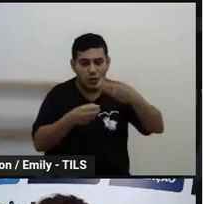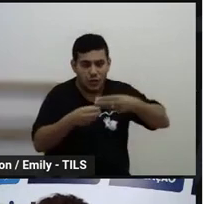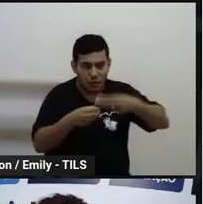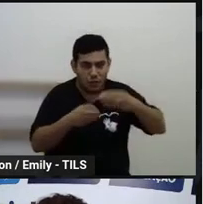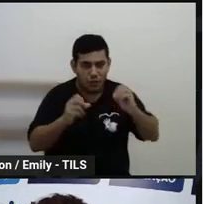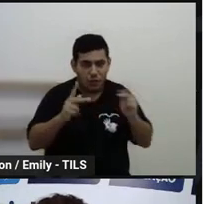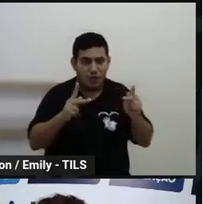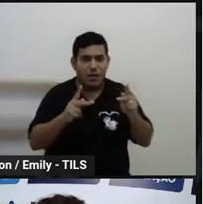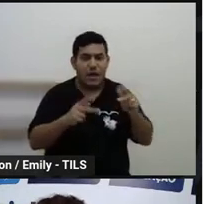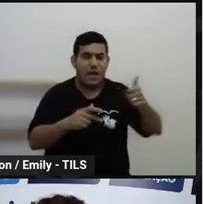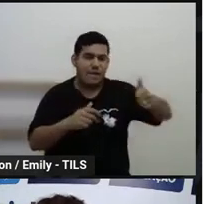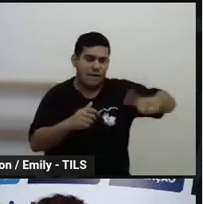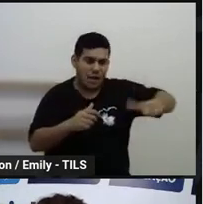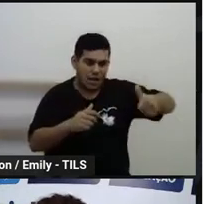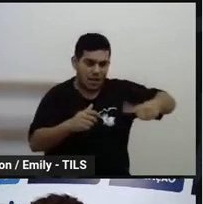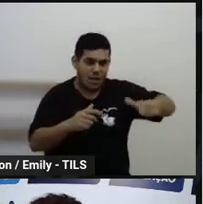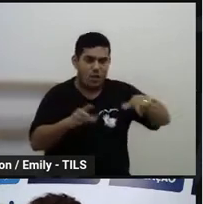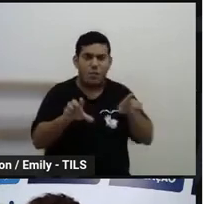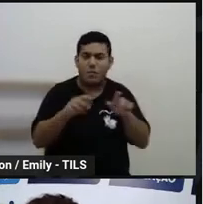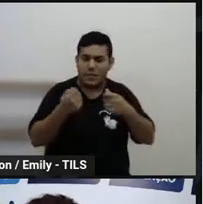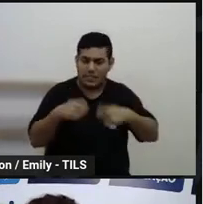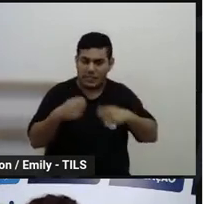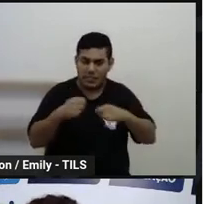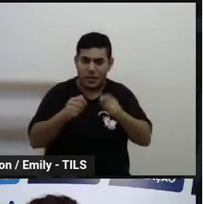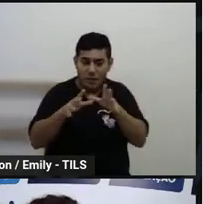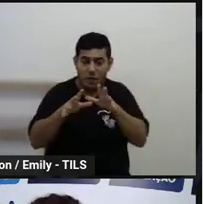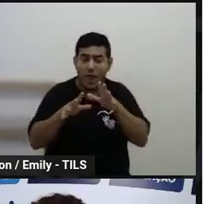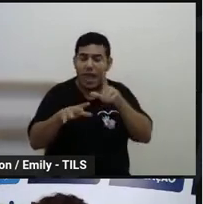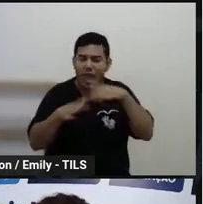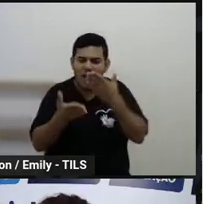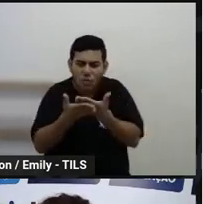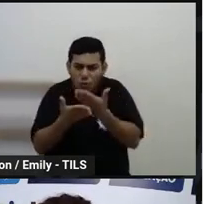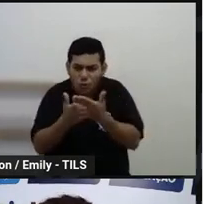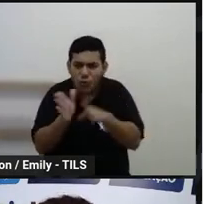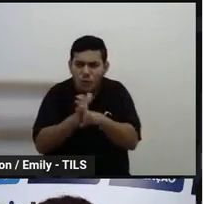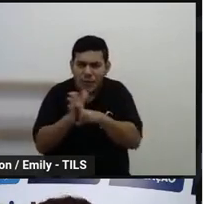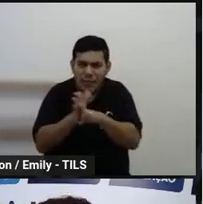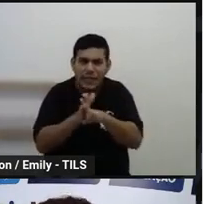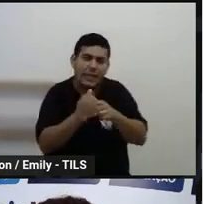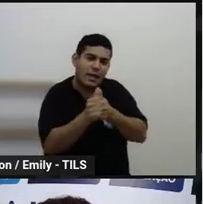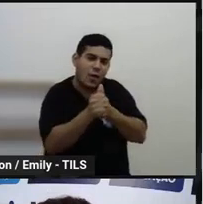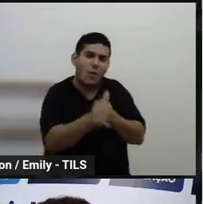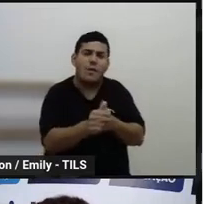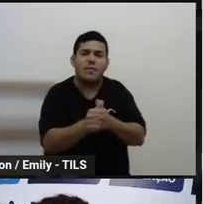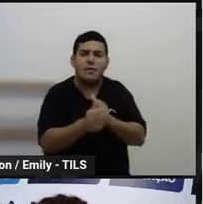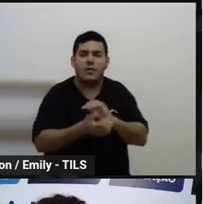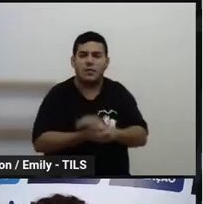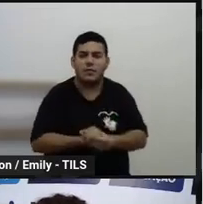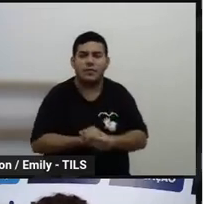que são avaliação, formação e acompanhamento.